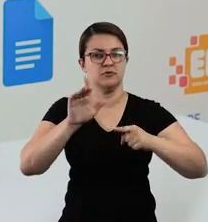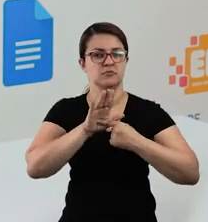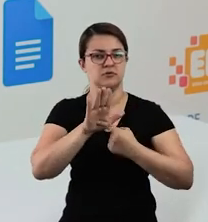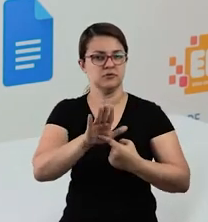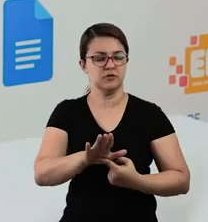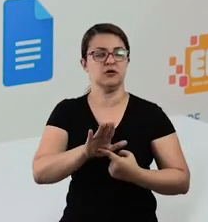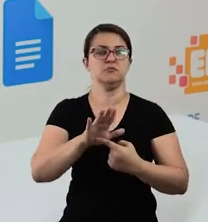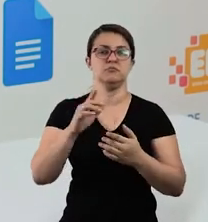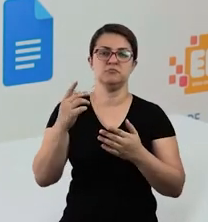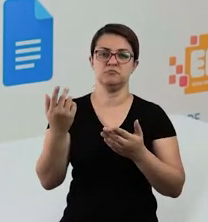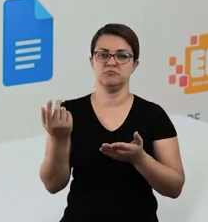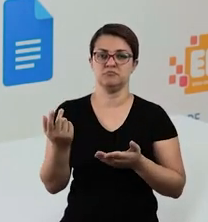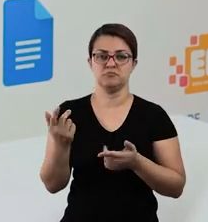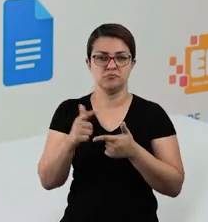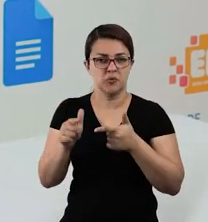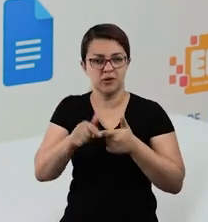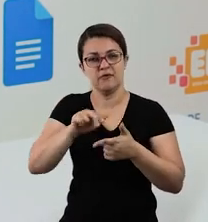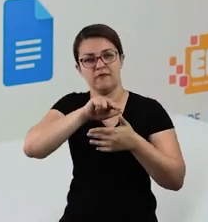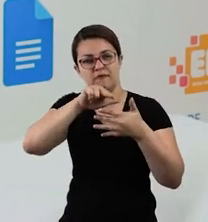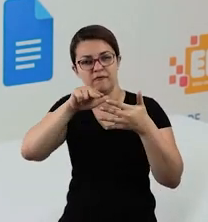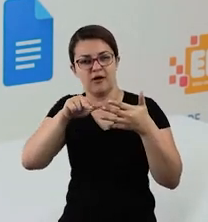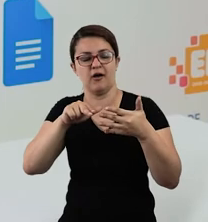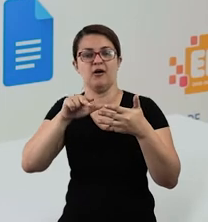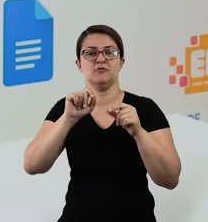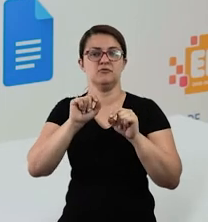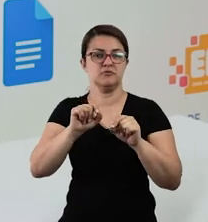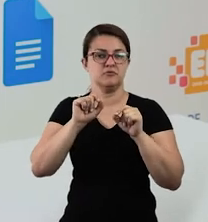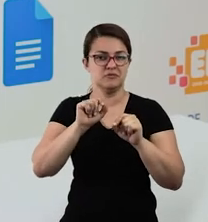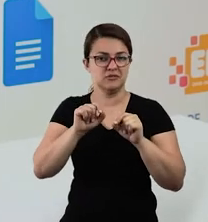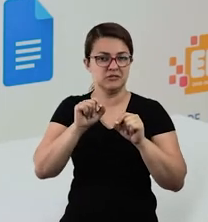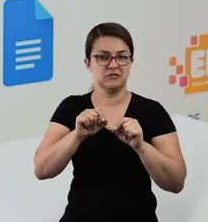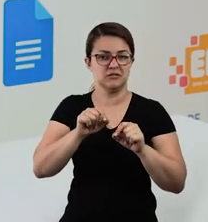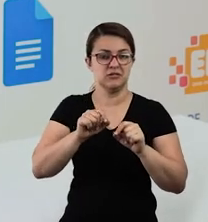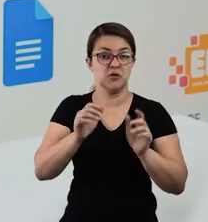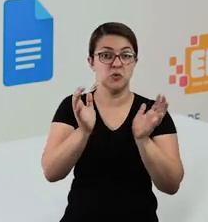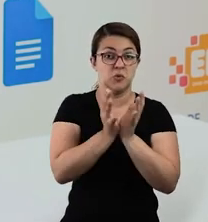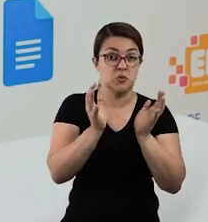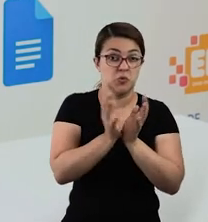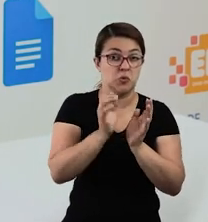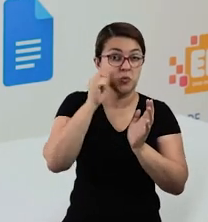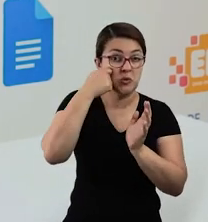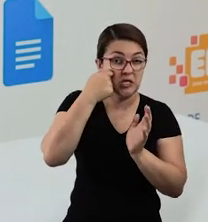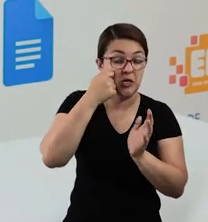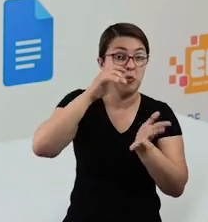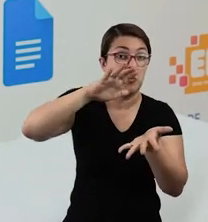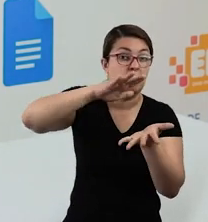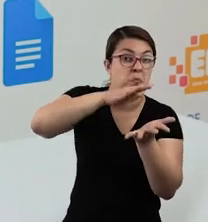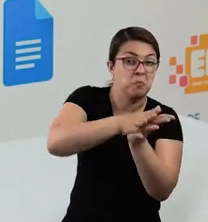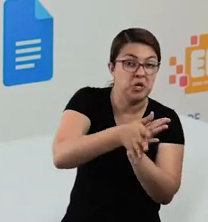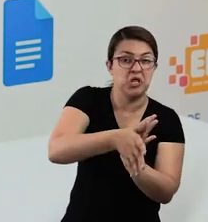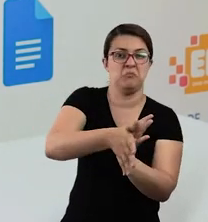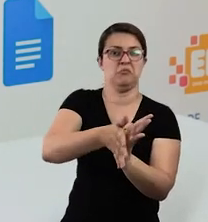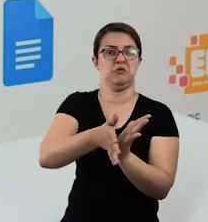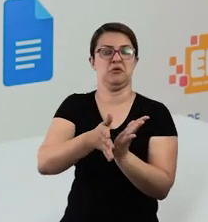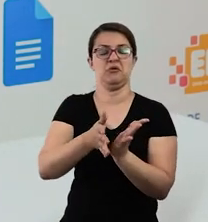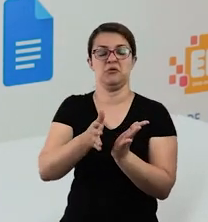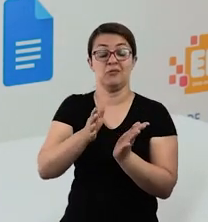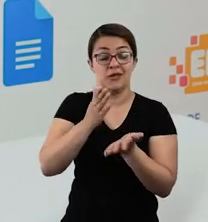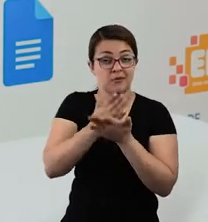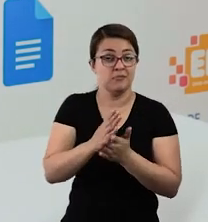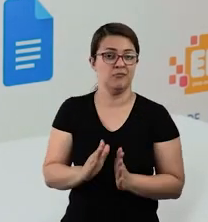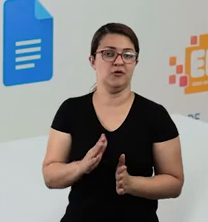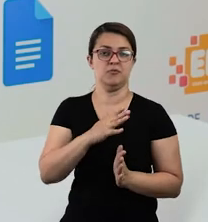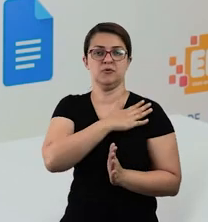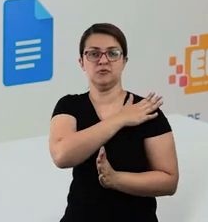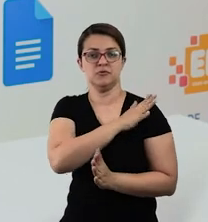televisões, situações que oprimem os negros, situações que violentam os negros. A gente tem que acabar com